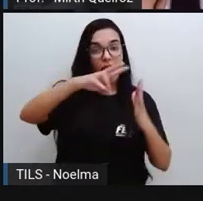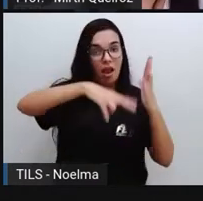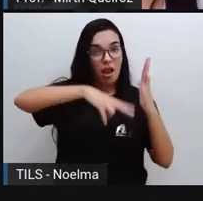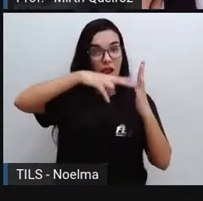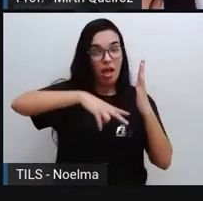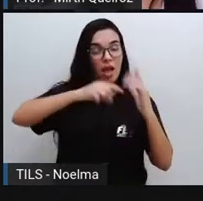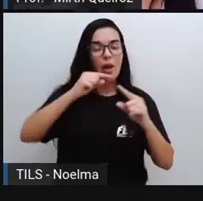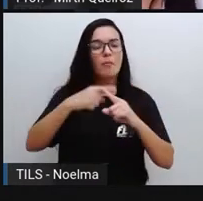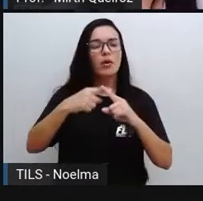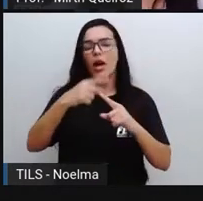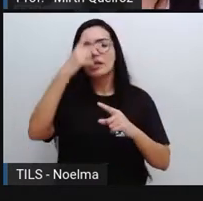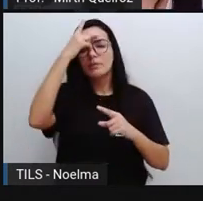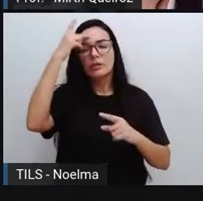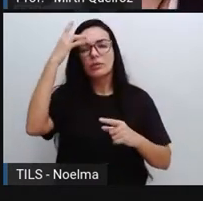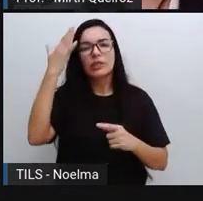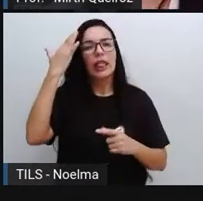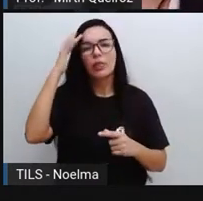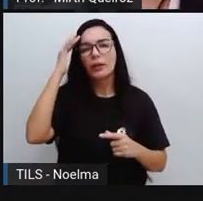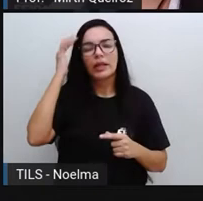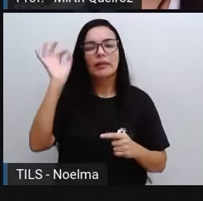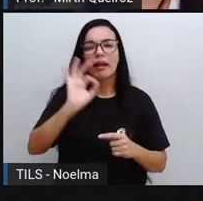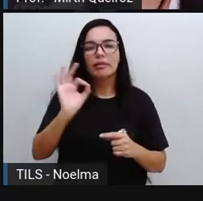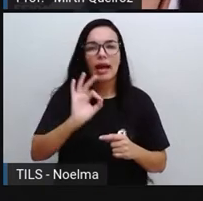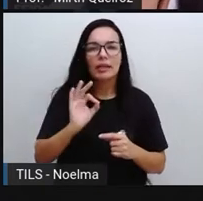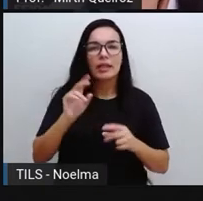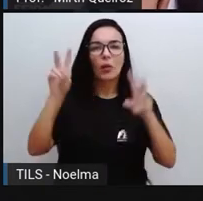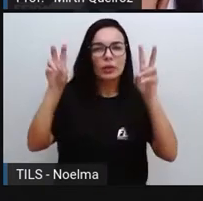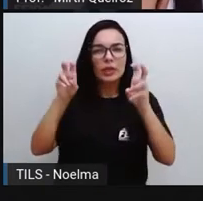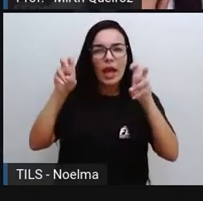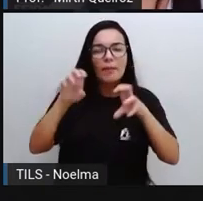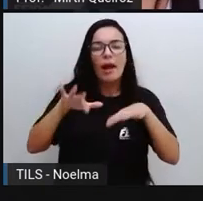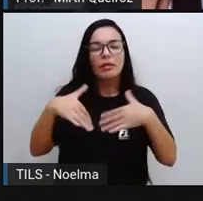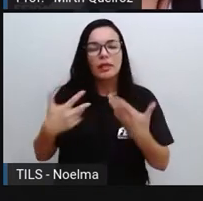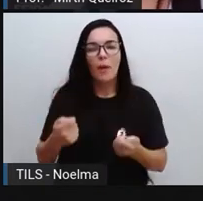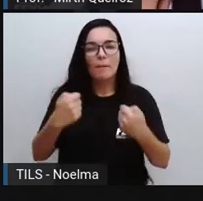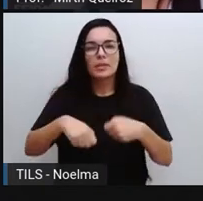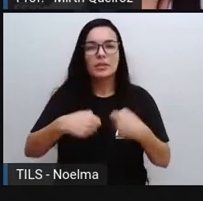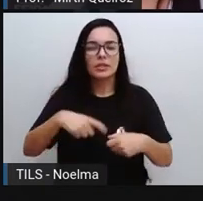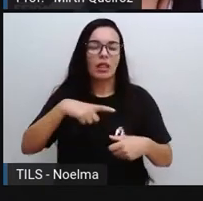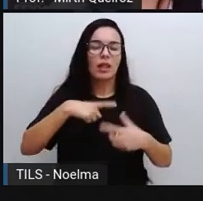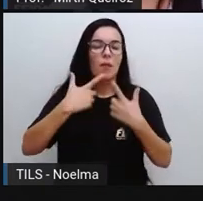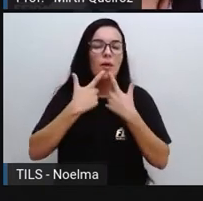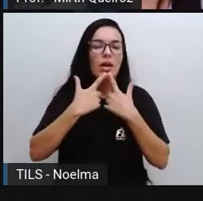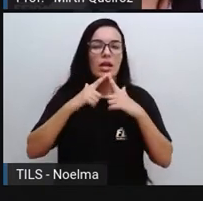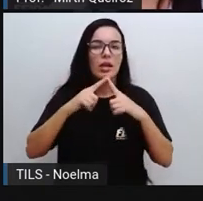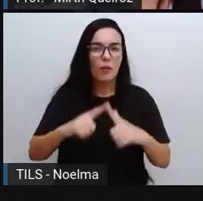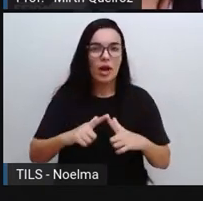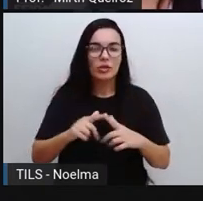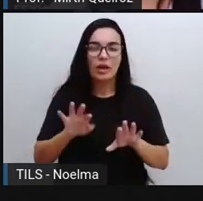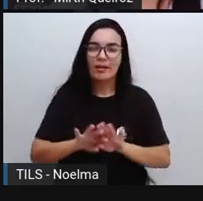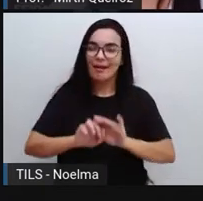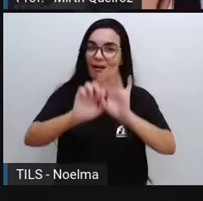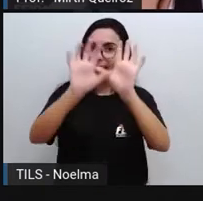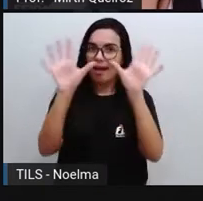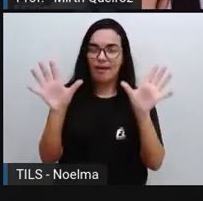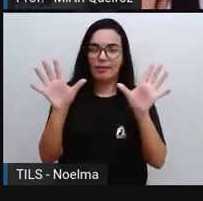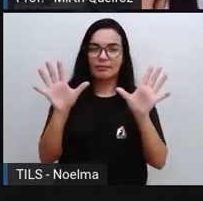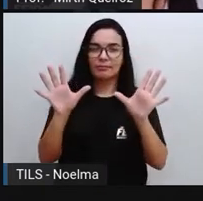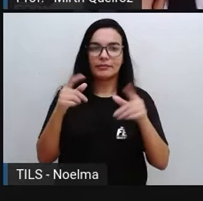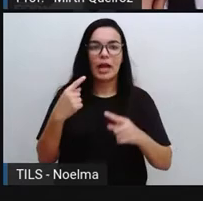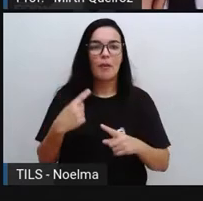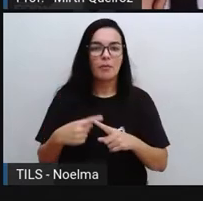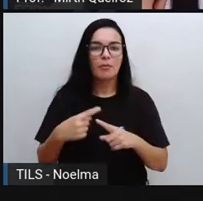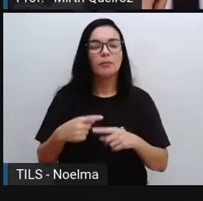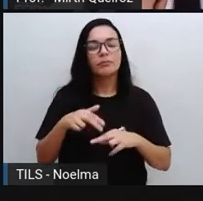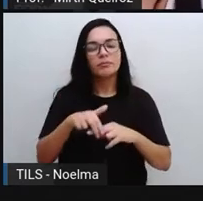é um público leigo, que talvez não entenda muito sobre esse assunto, não tem conhecimento técnico do assunto, certo? Por isso que